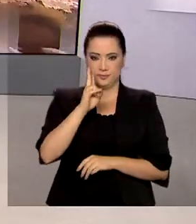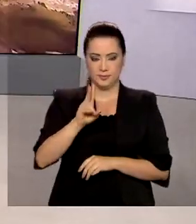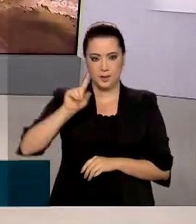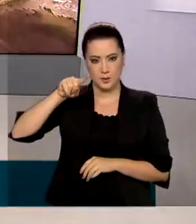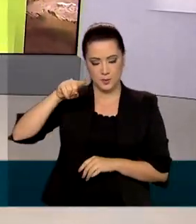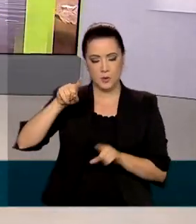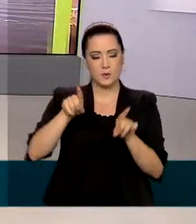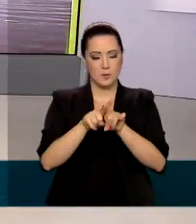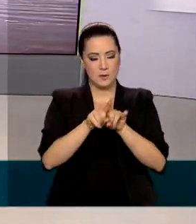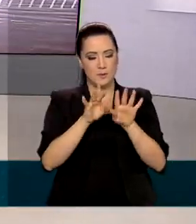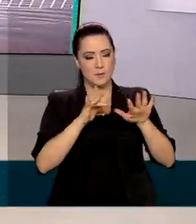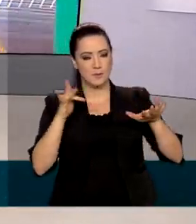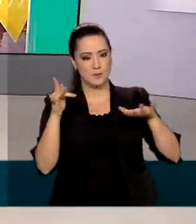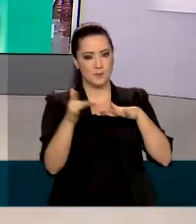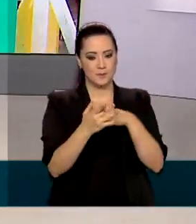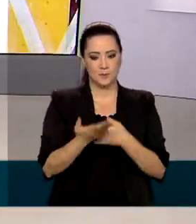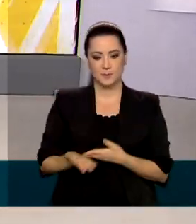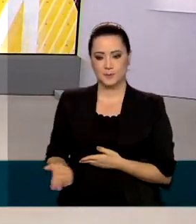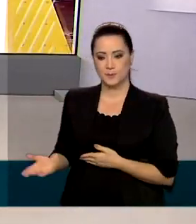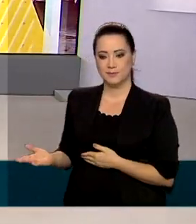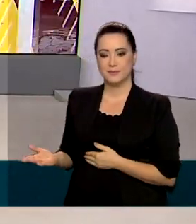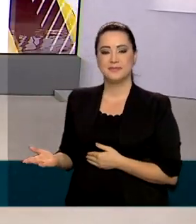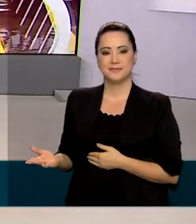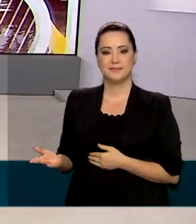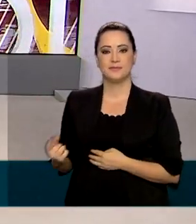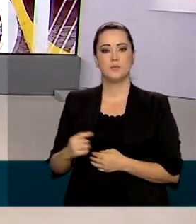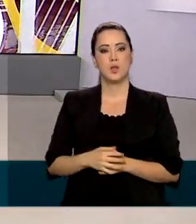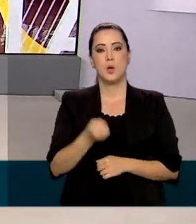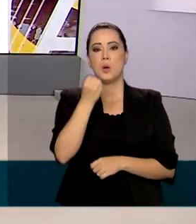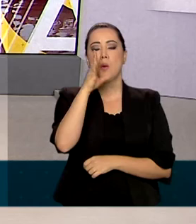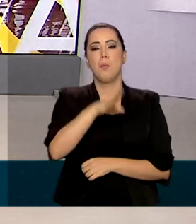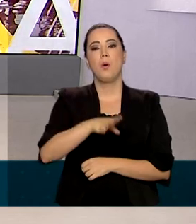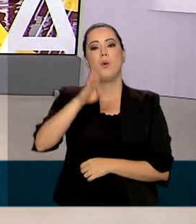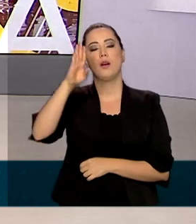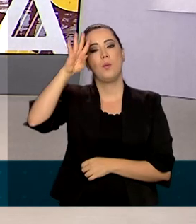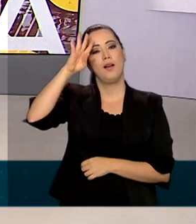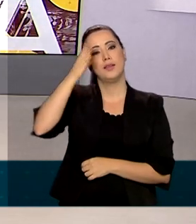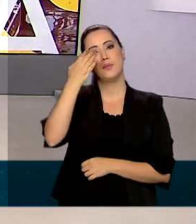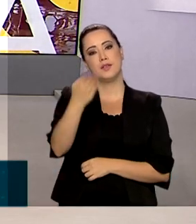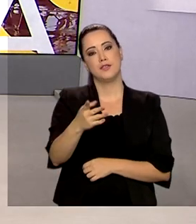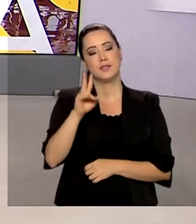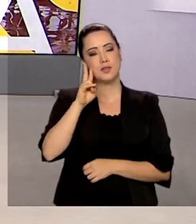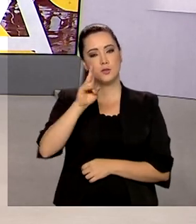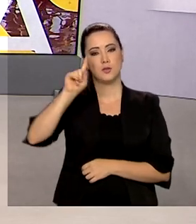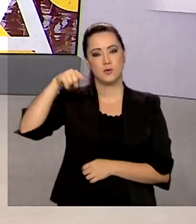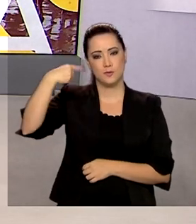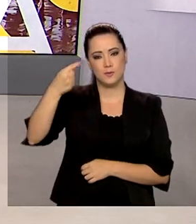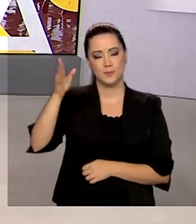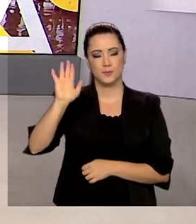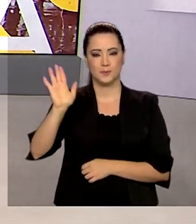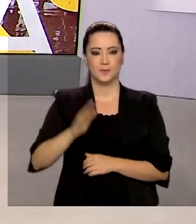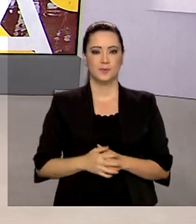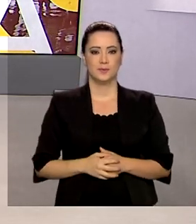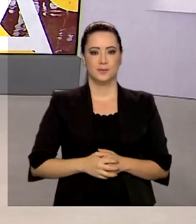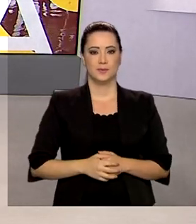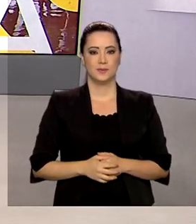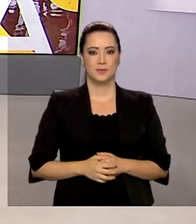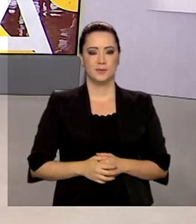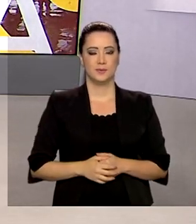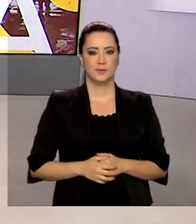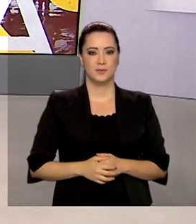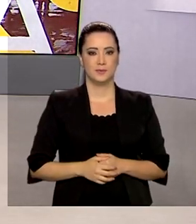Nos acompanhe também pelas nossas redes sociais. Uma ótima quarta-feira para você e nos vemos até amanhã. Tchau!